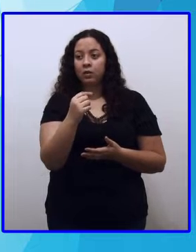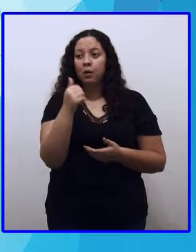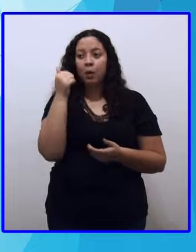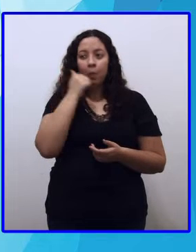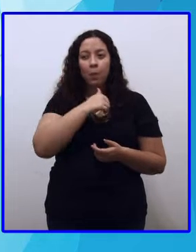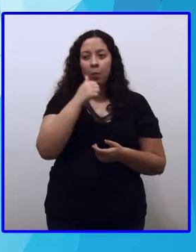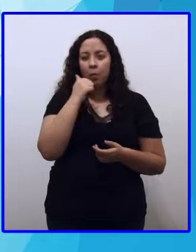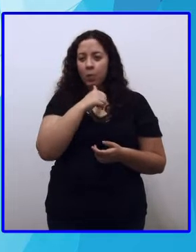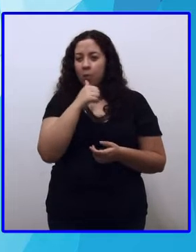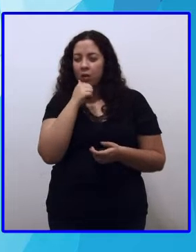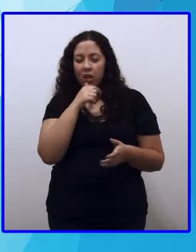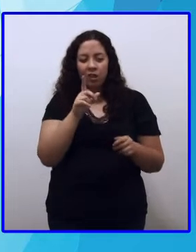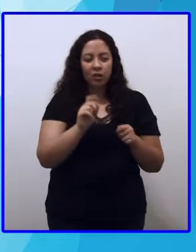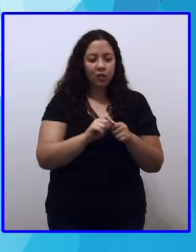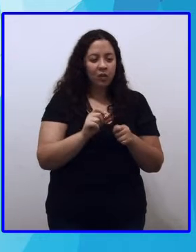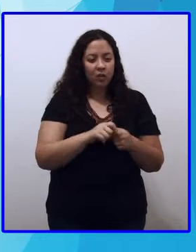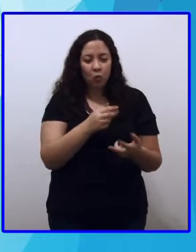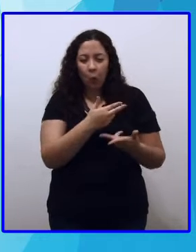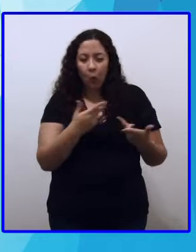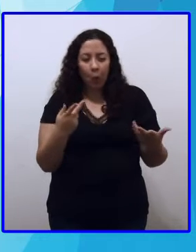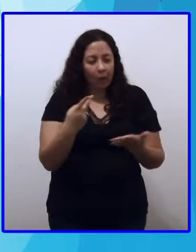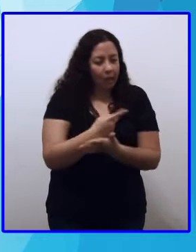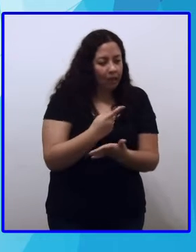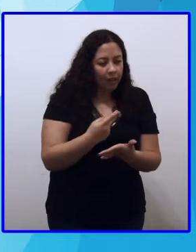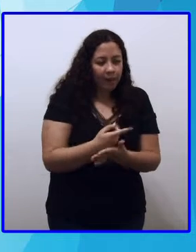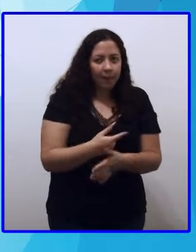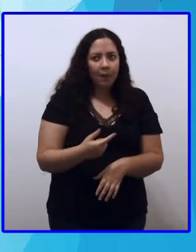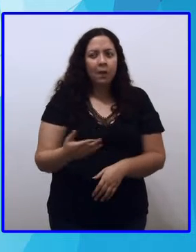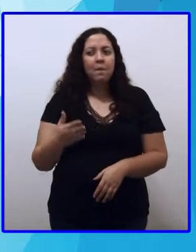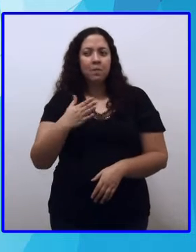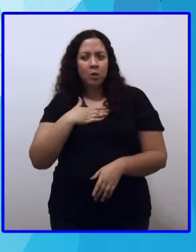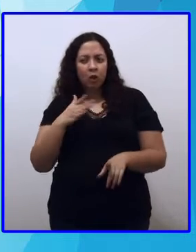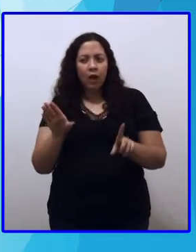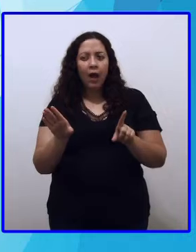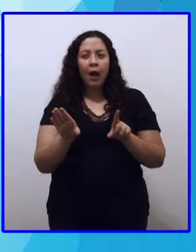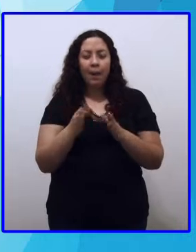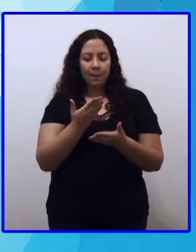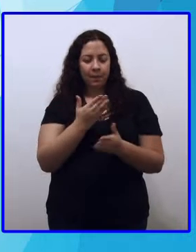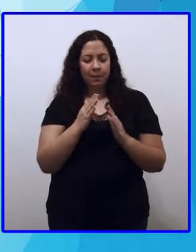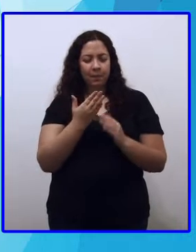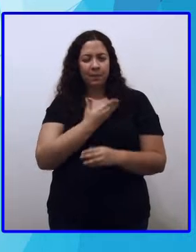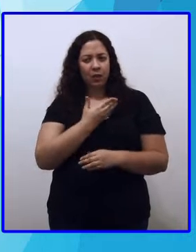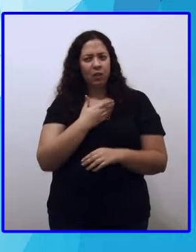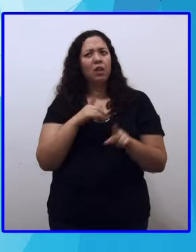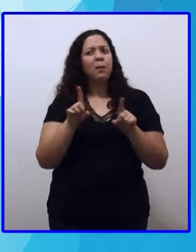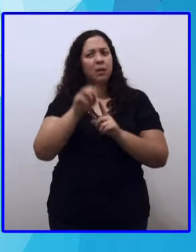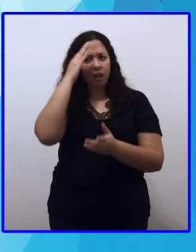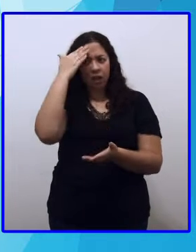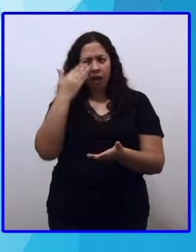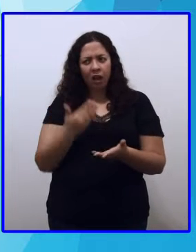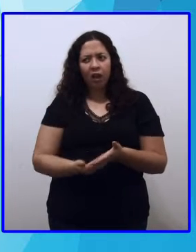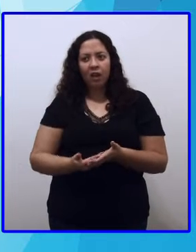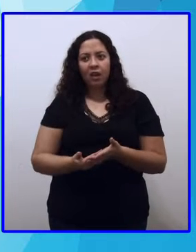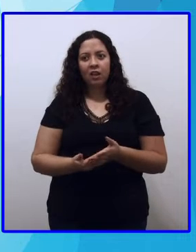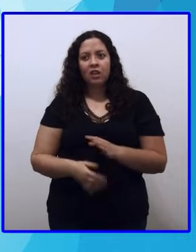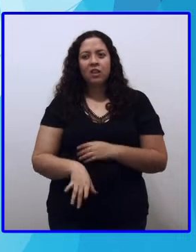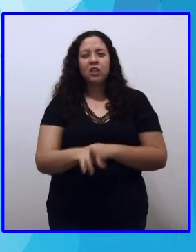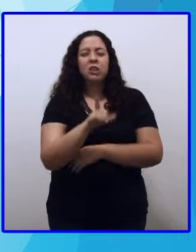o tempo todo maquinando coisas perversas. Os meus amigos também acreditavam nisso. A prova